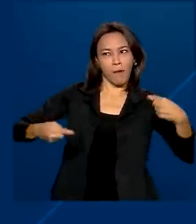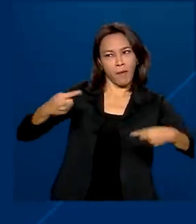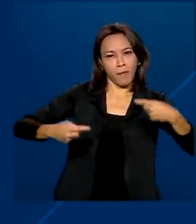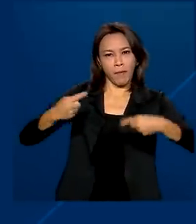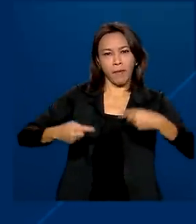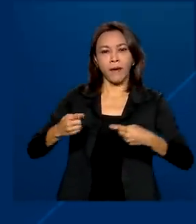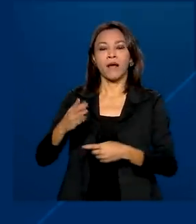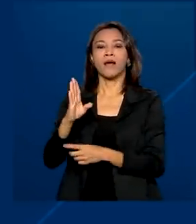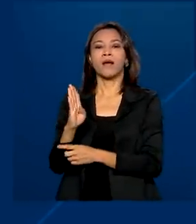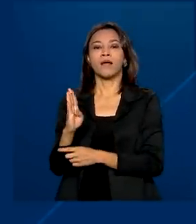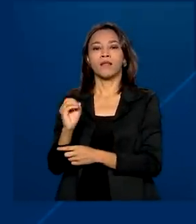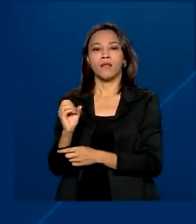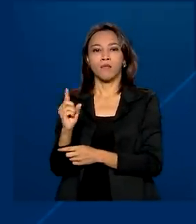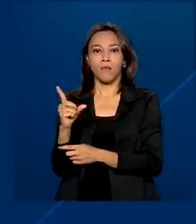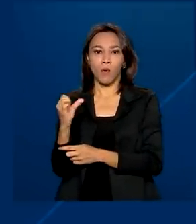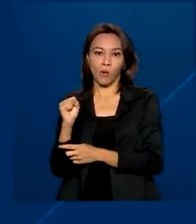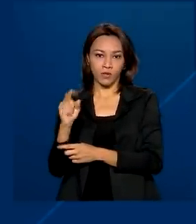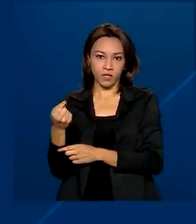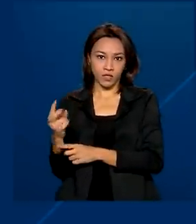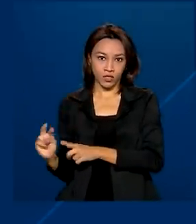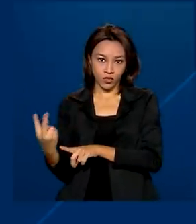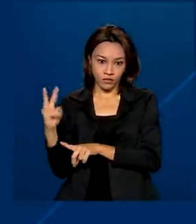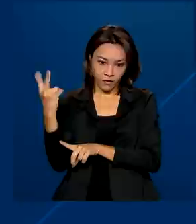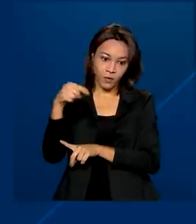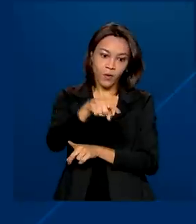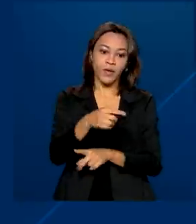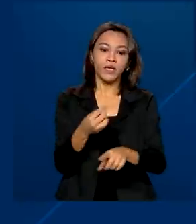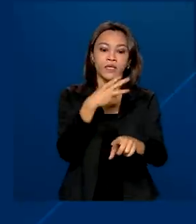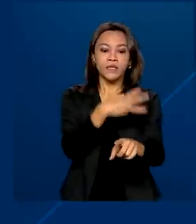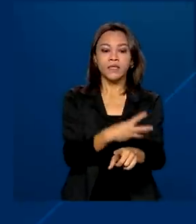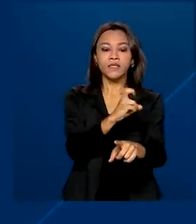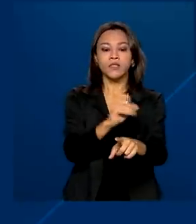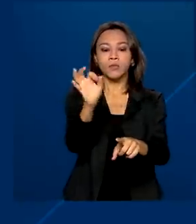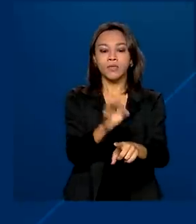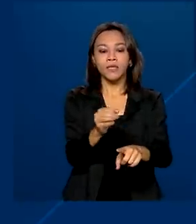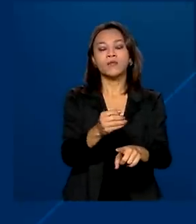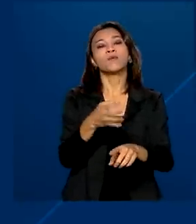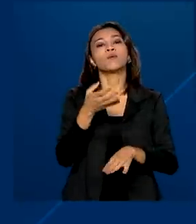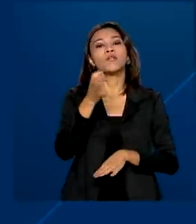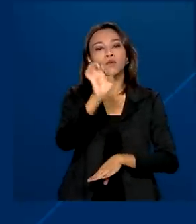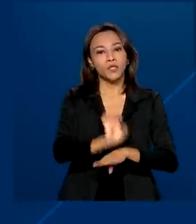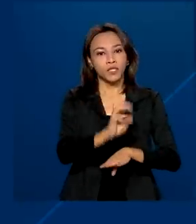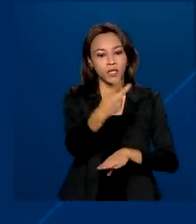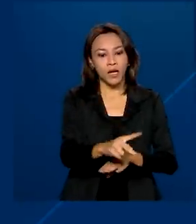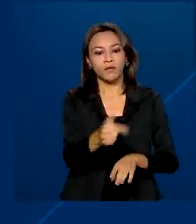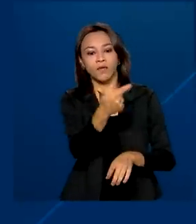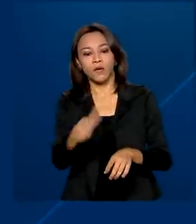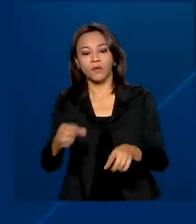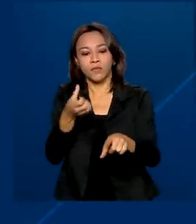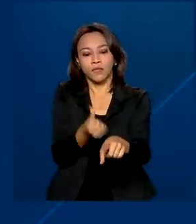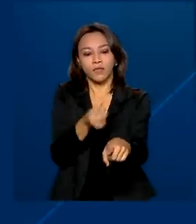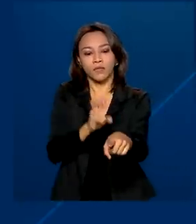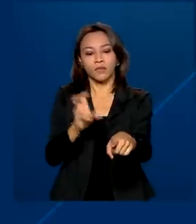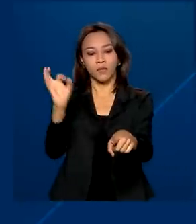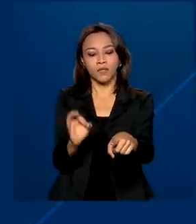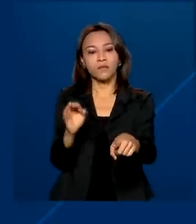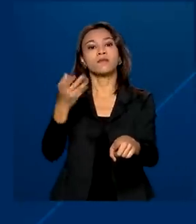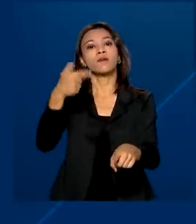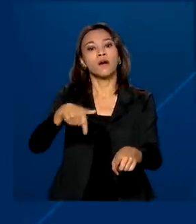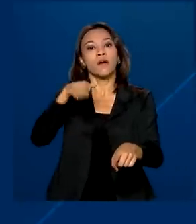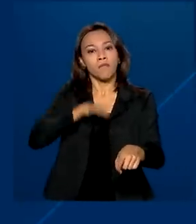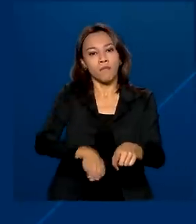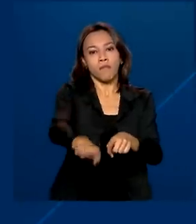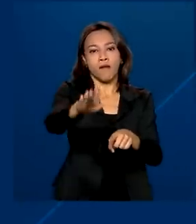35% dos investimentos serão em estradas estaduais e 65% em federais. Os contratos terão